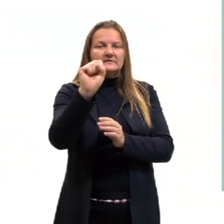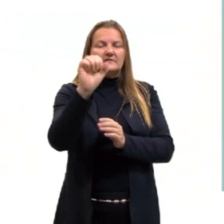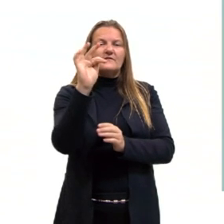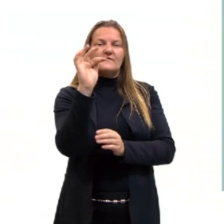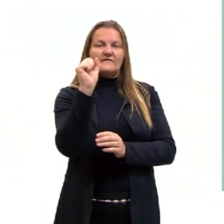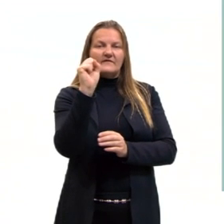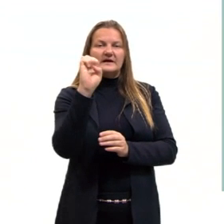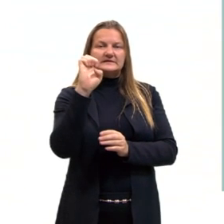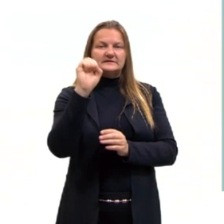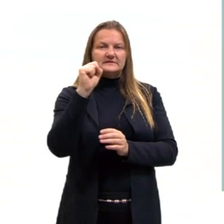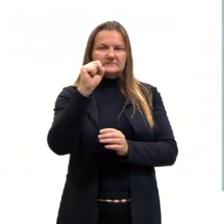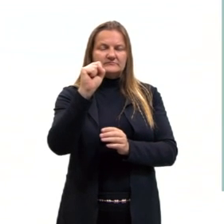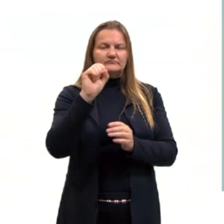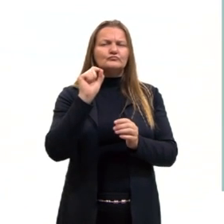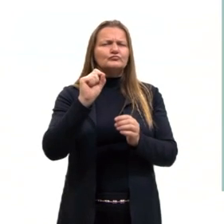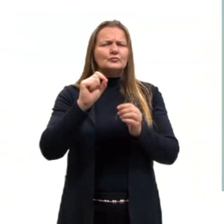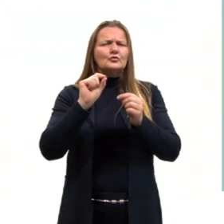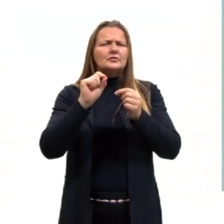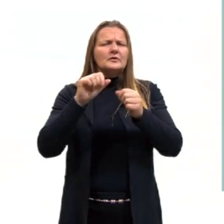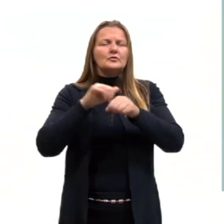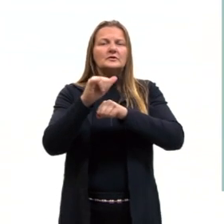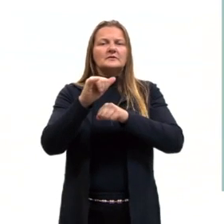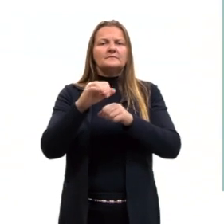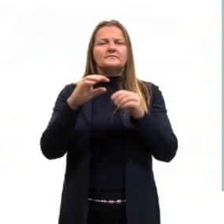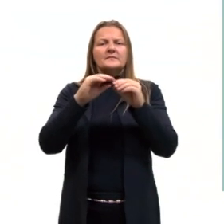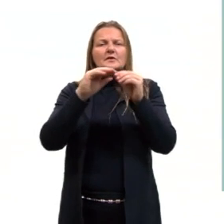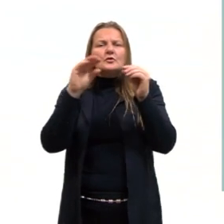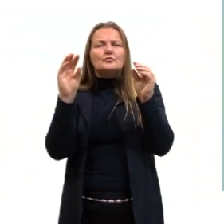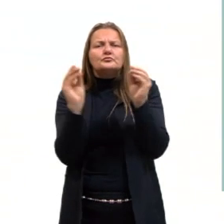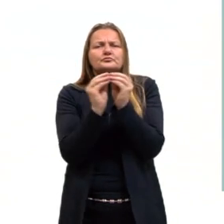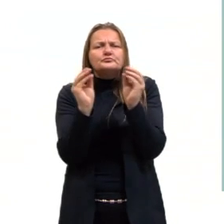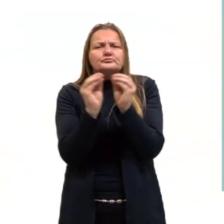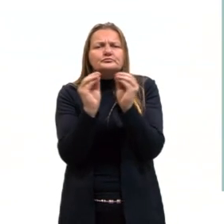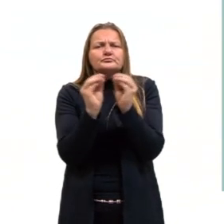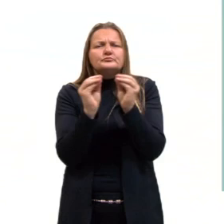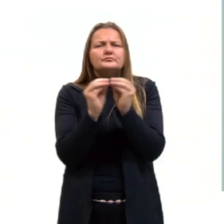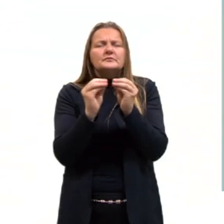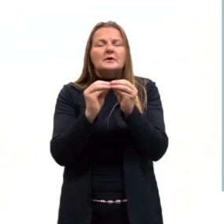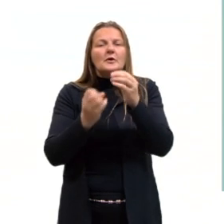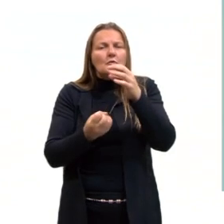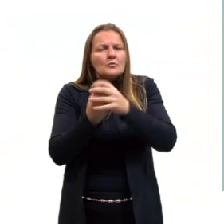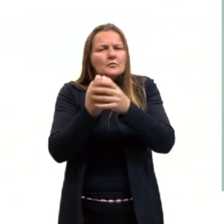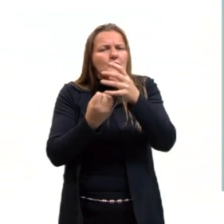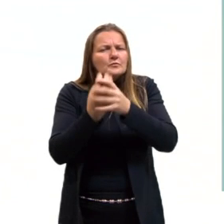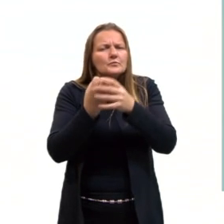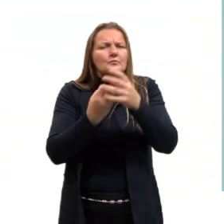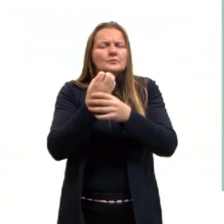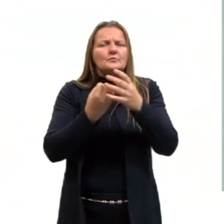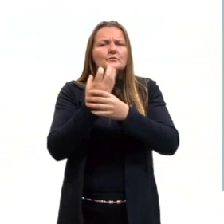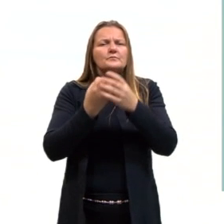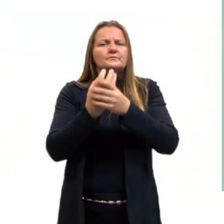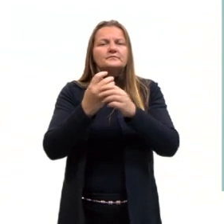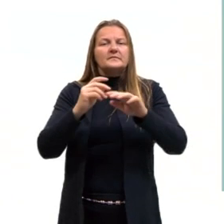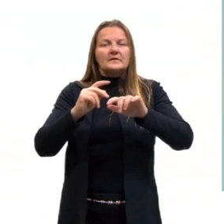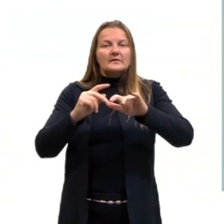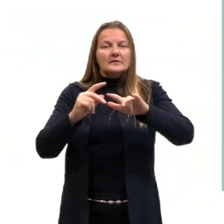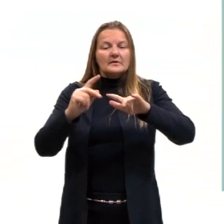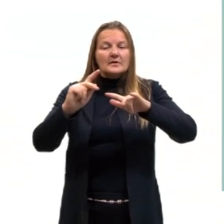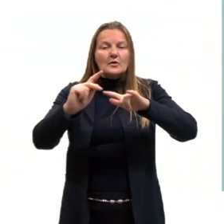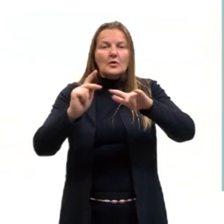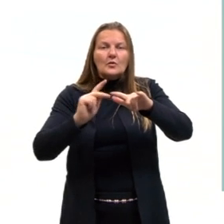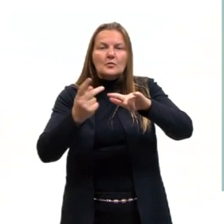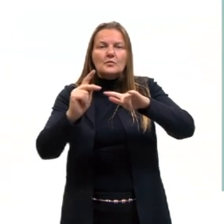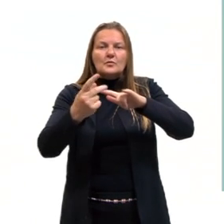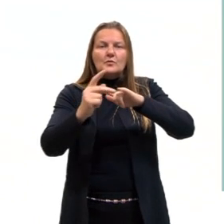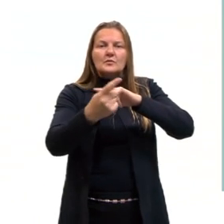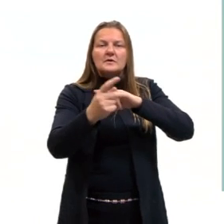Na fase S ocorre, então, a síntese, a produção de DNA e também de histonas, de proteínas. No